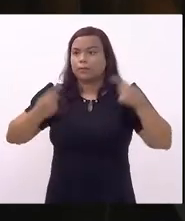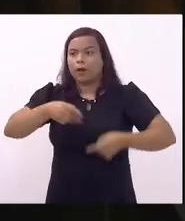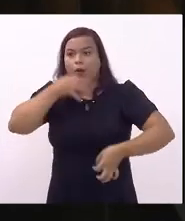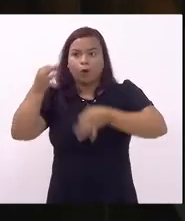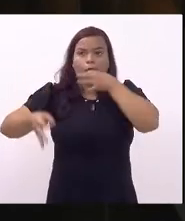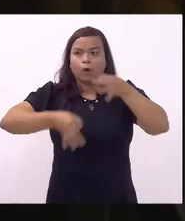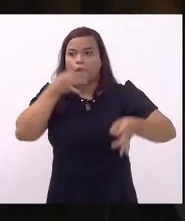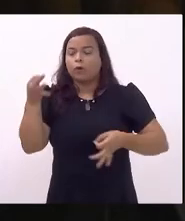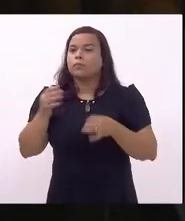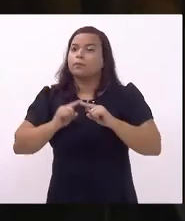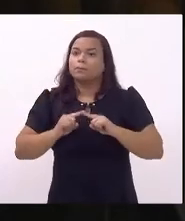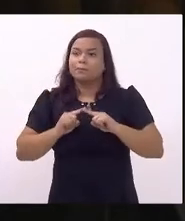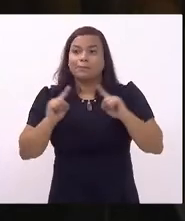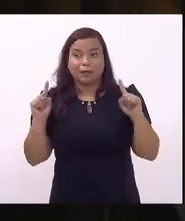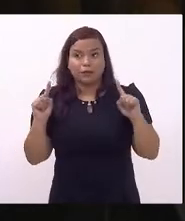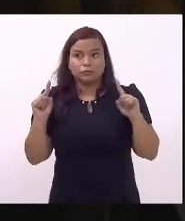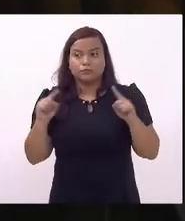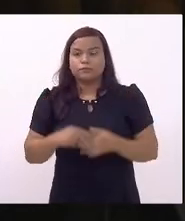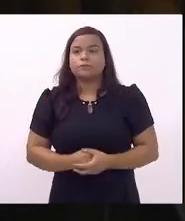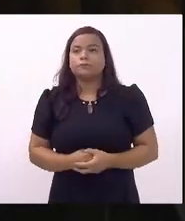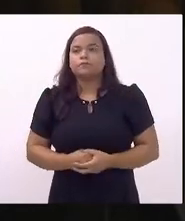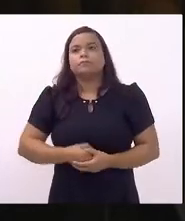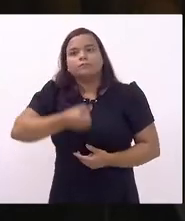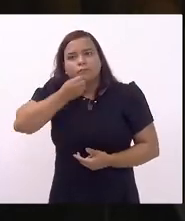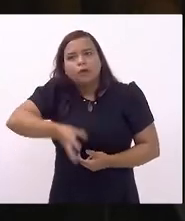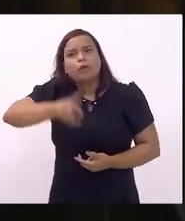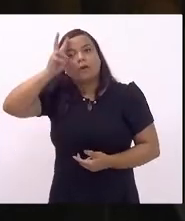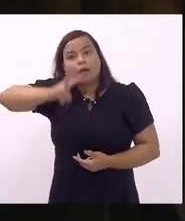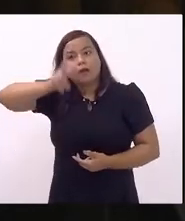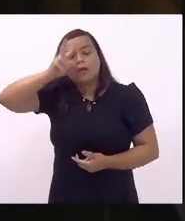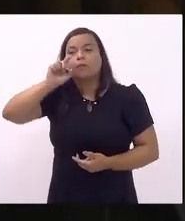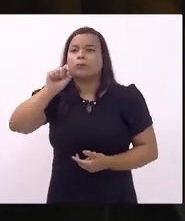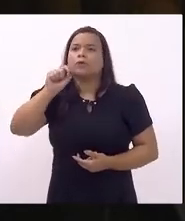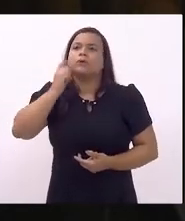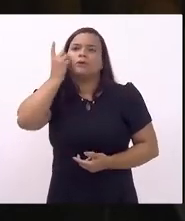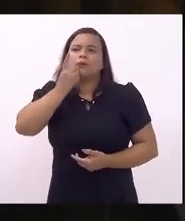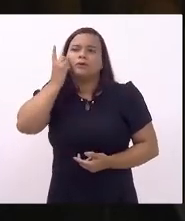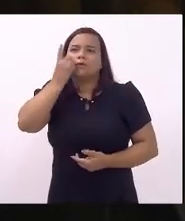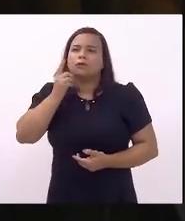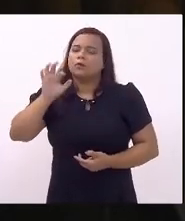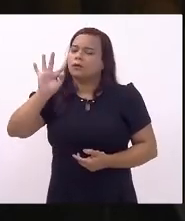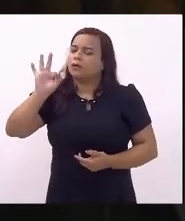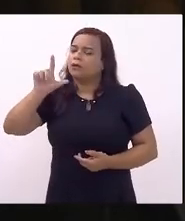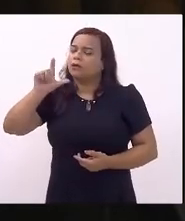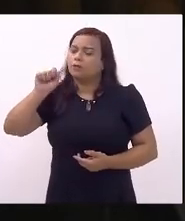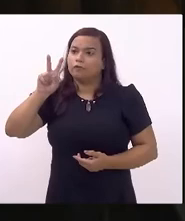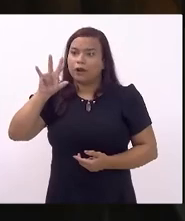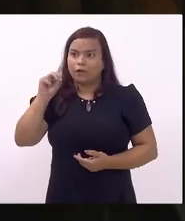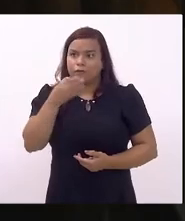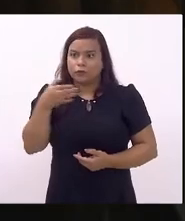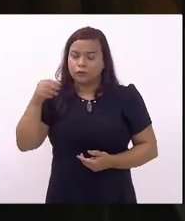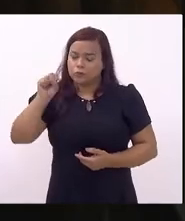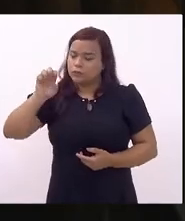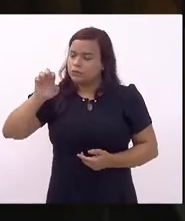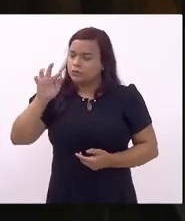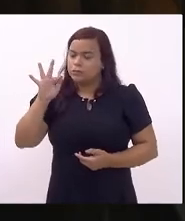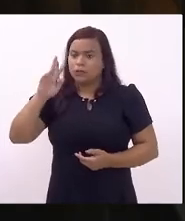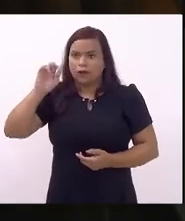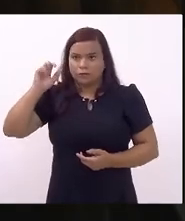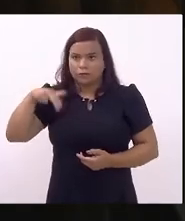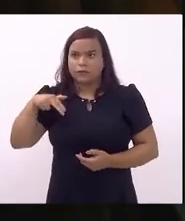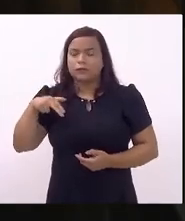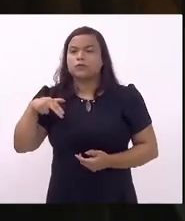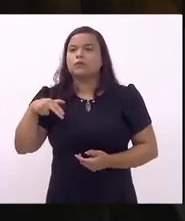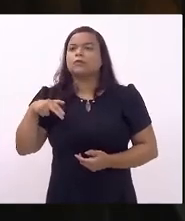entretanto é bom lembrar deputado Flávio Serafini que os